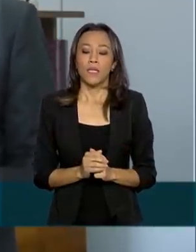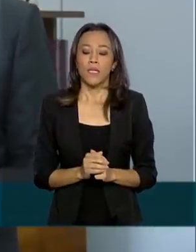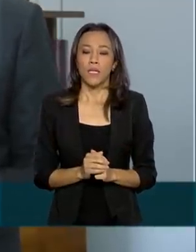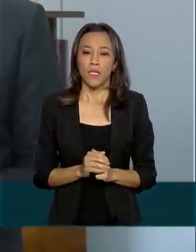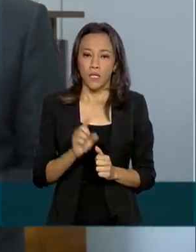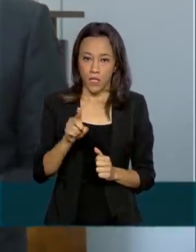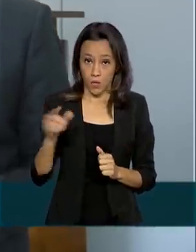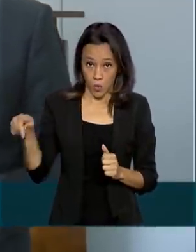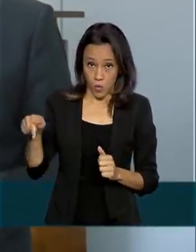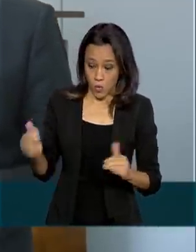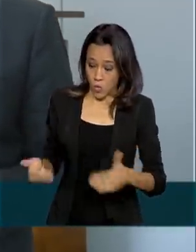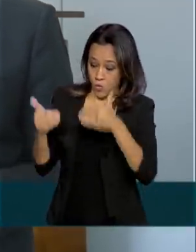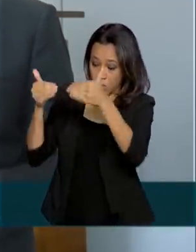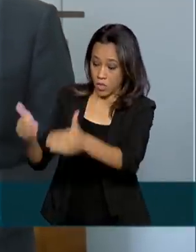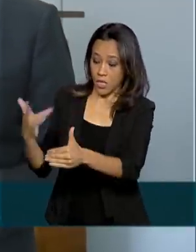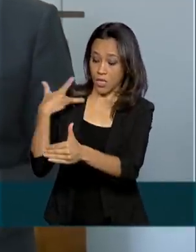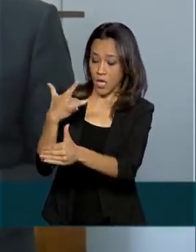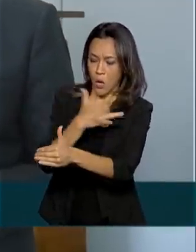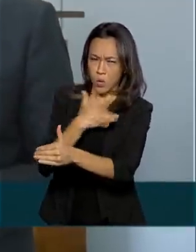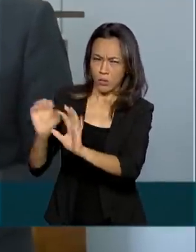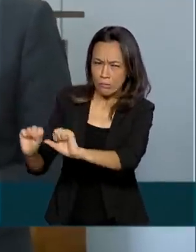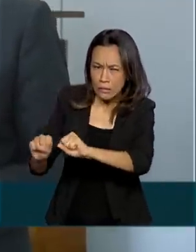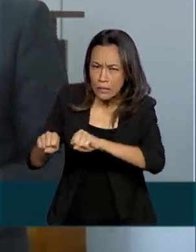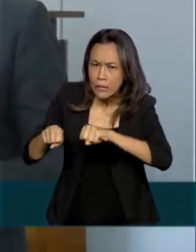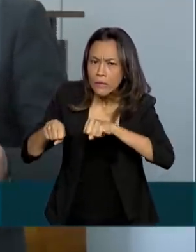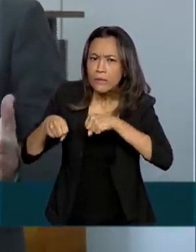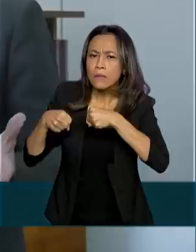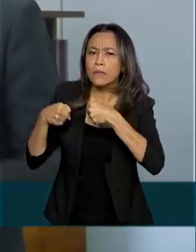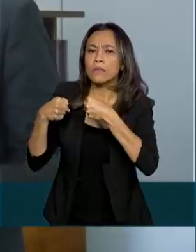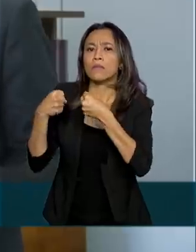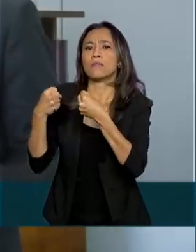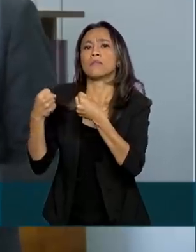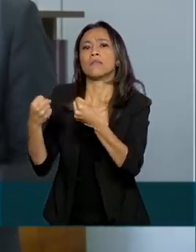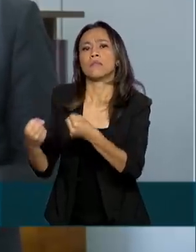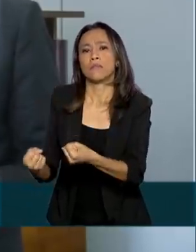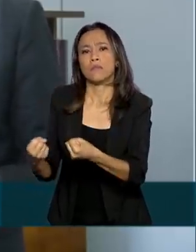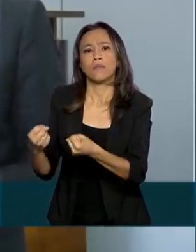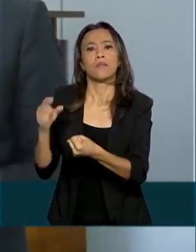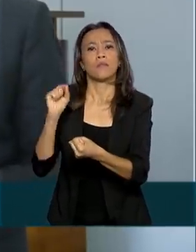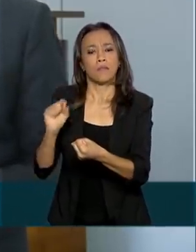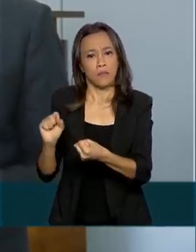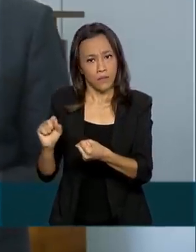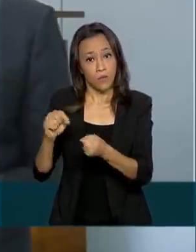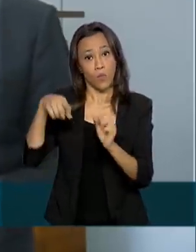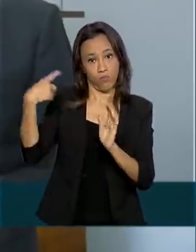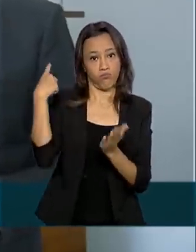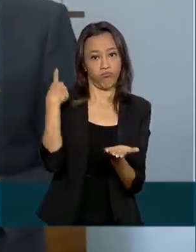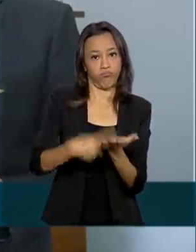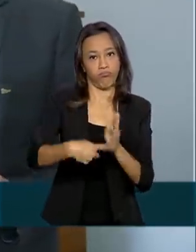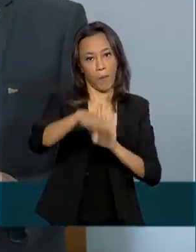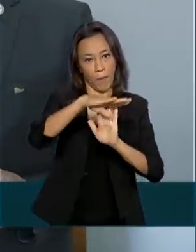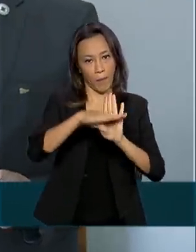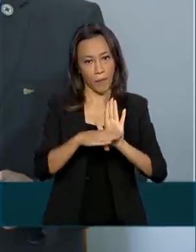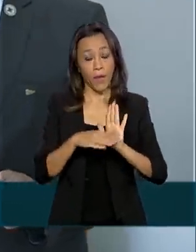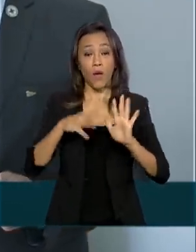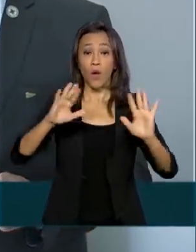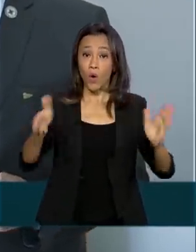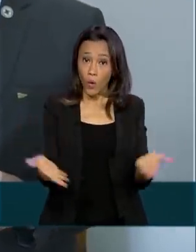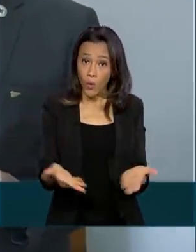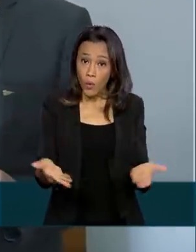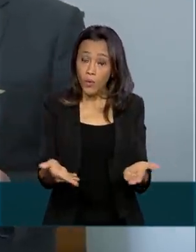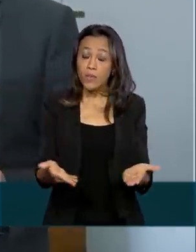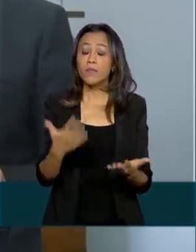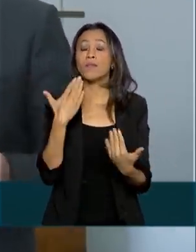o Ministério da Saúde se desdobrou junto com o nosso Parque Internacional e hoje, graças ao